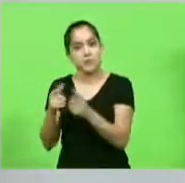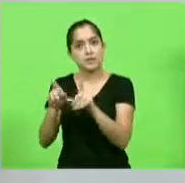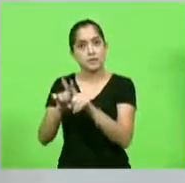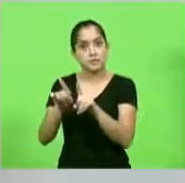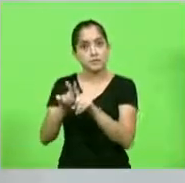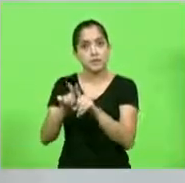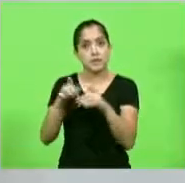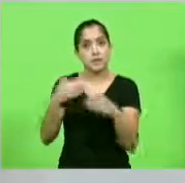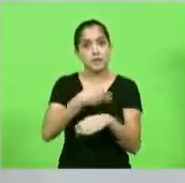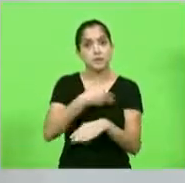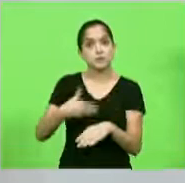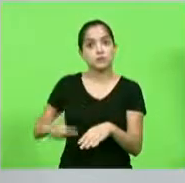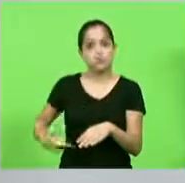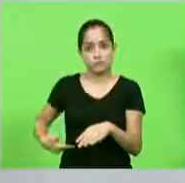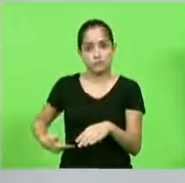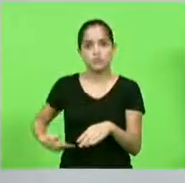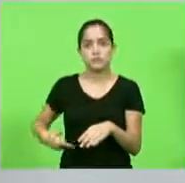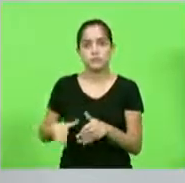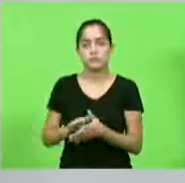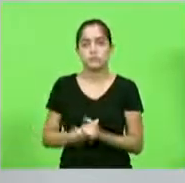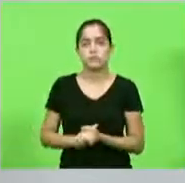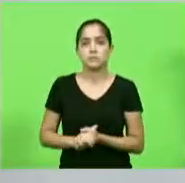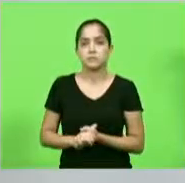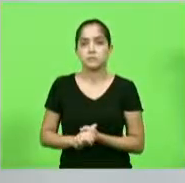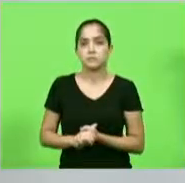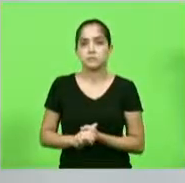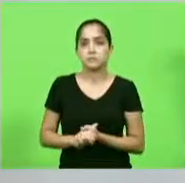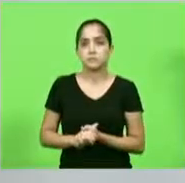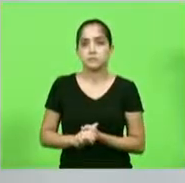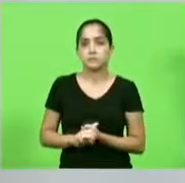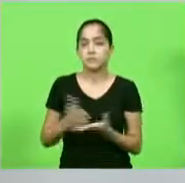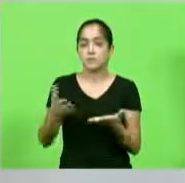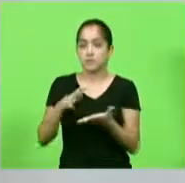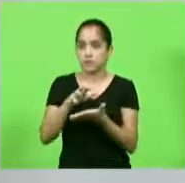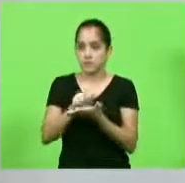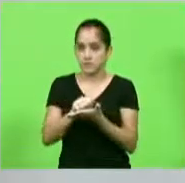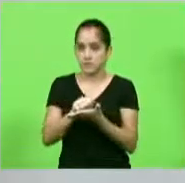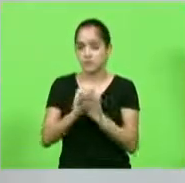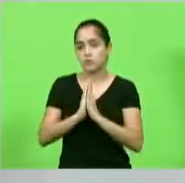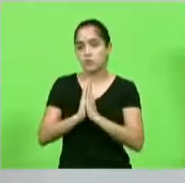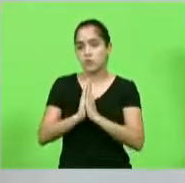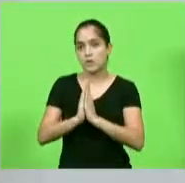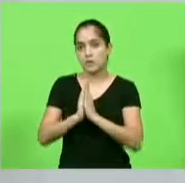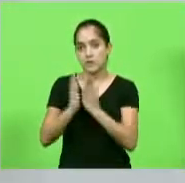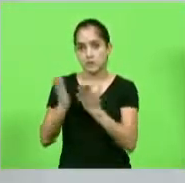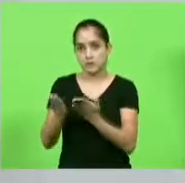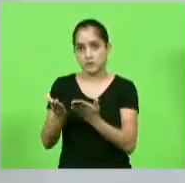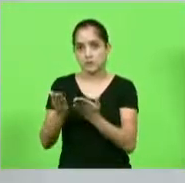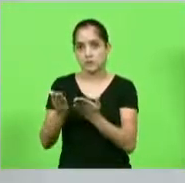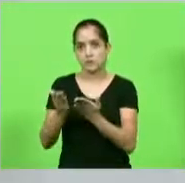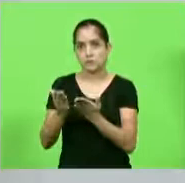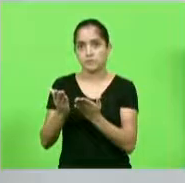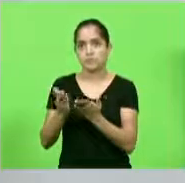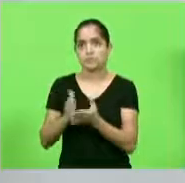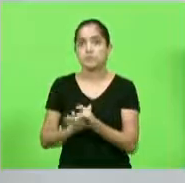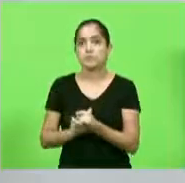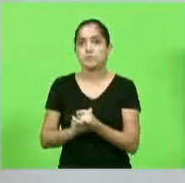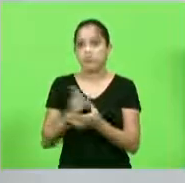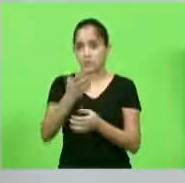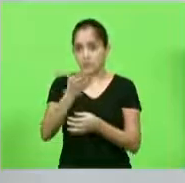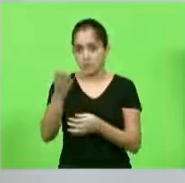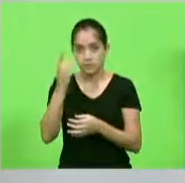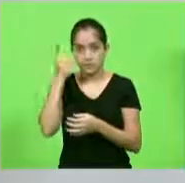mas do próprio governo federal. fica o registro e o apelo para que os